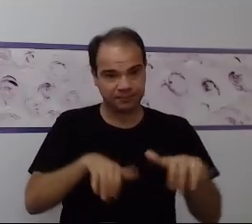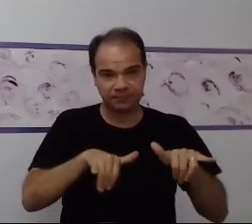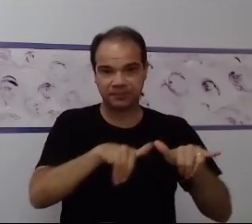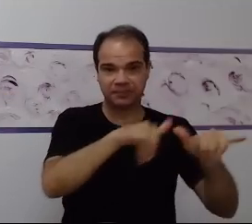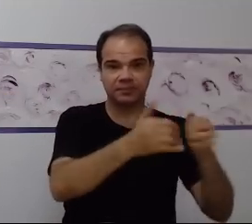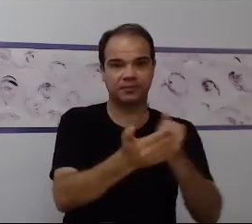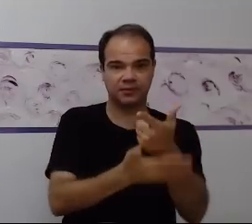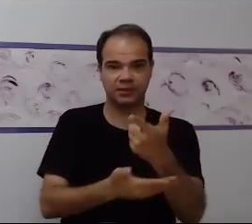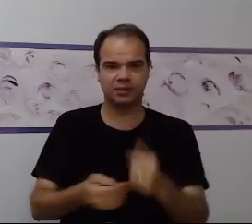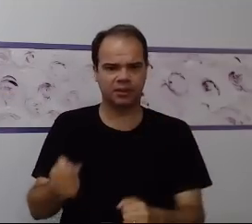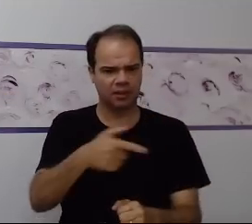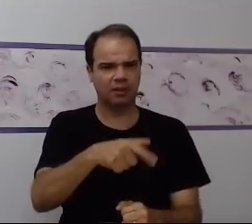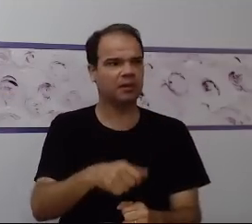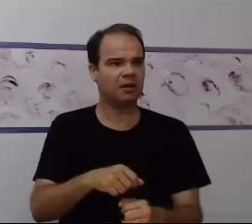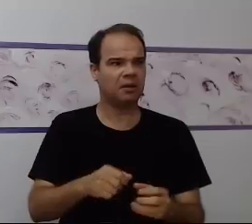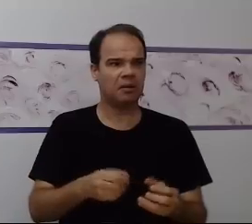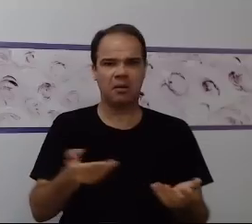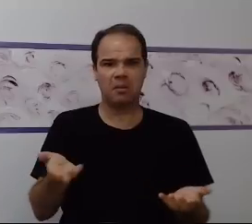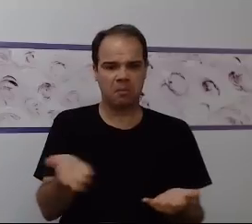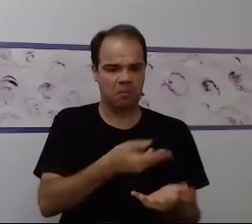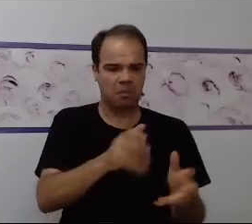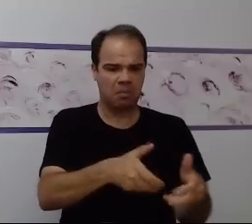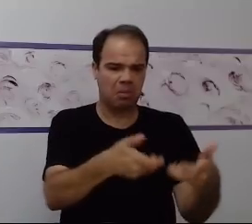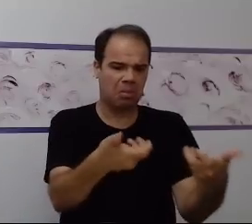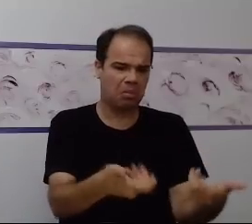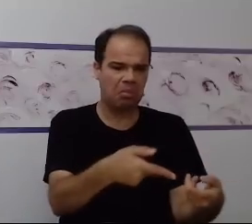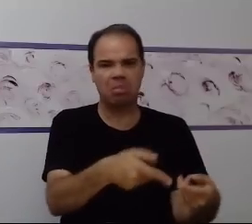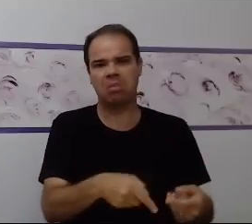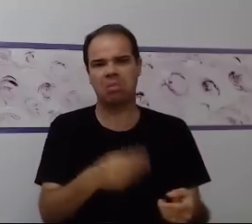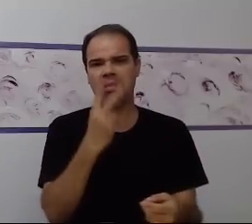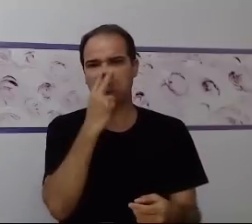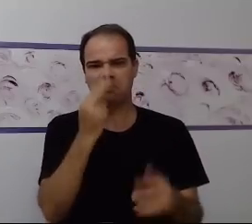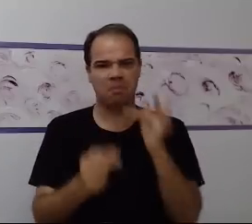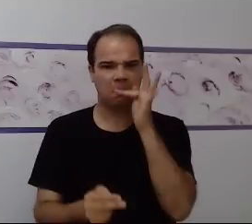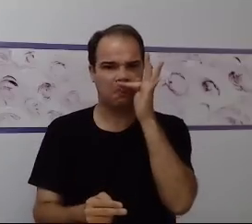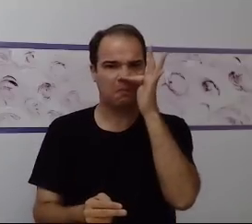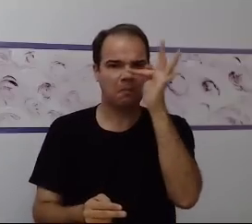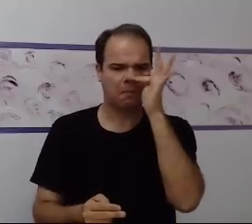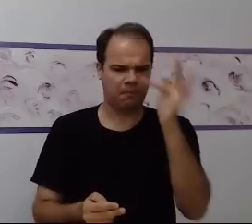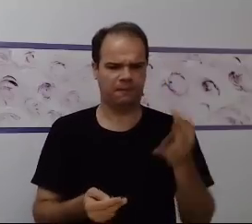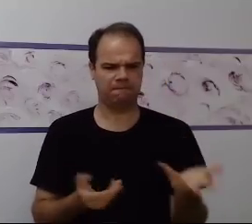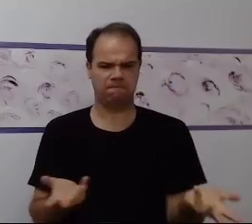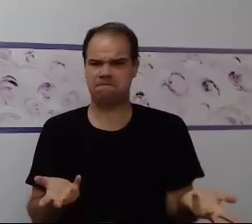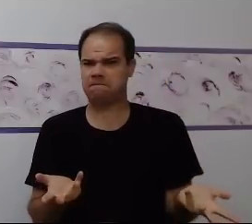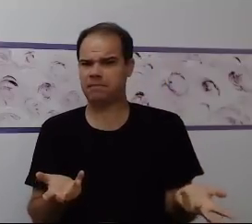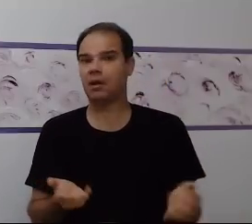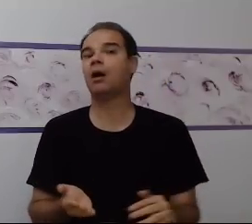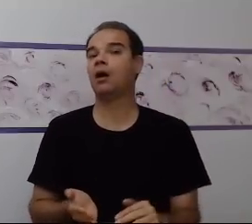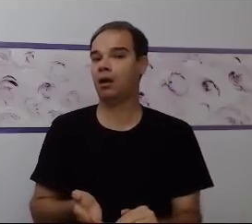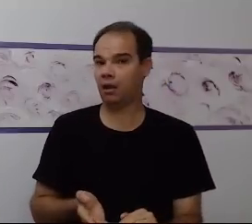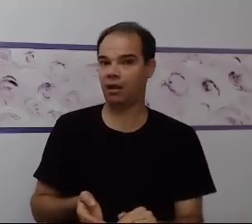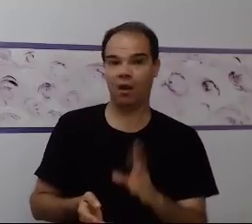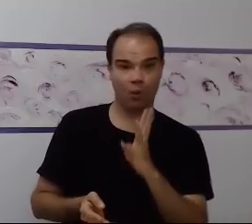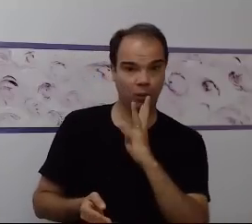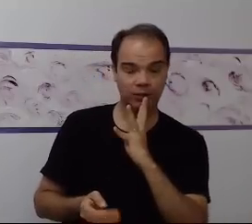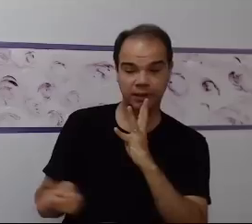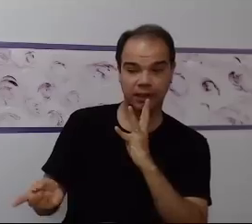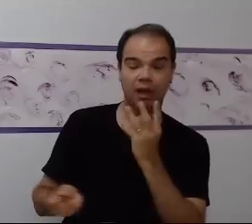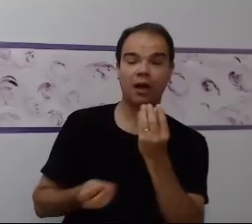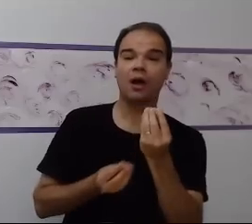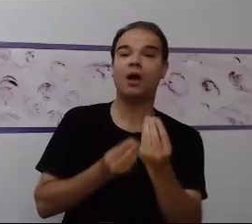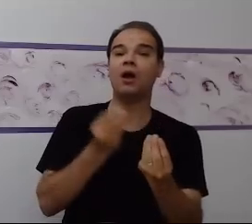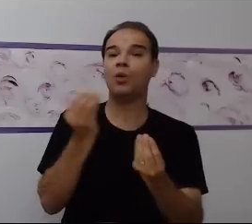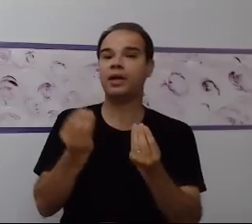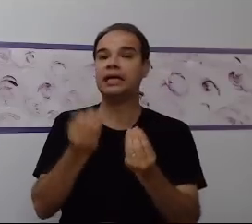não aquela laranja que está ali cortada parecendo uma flor. Por isso, a importância de conhecer esse nível dessa criança, de